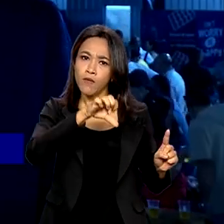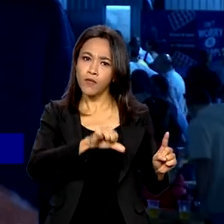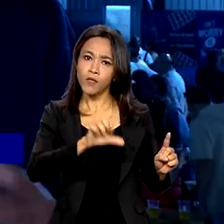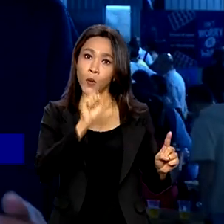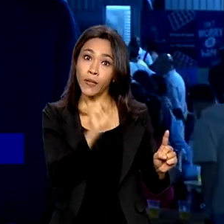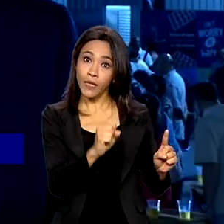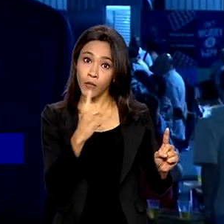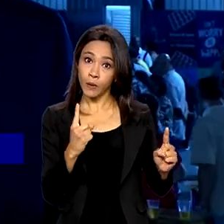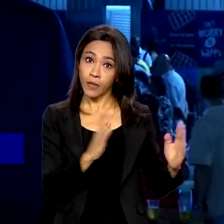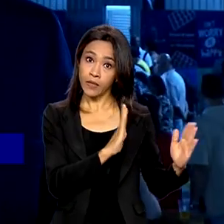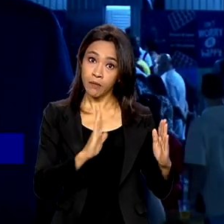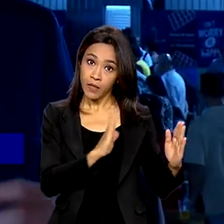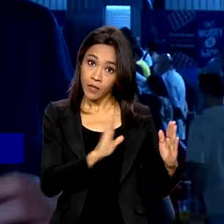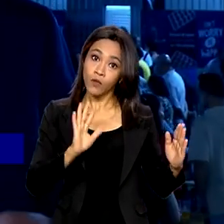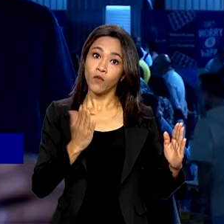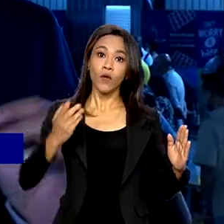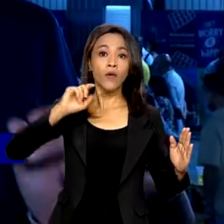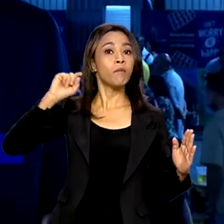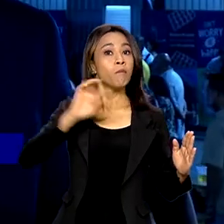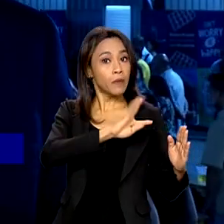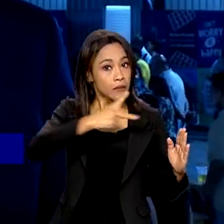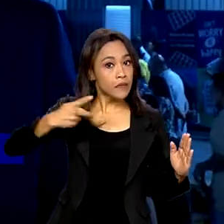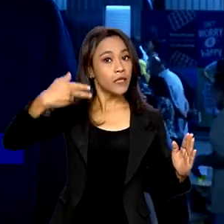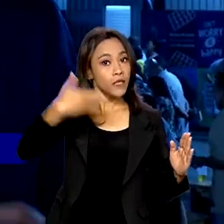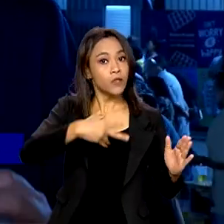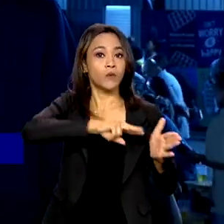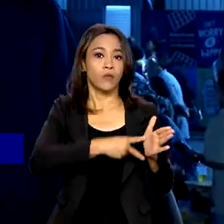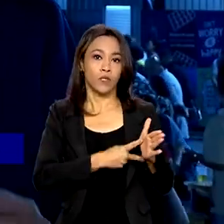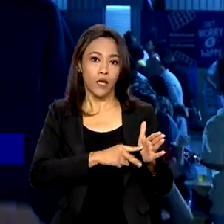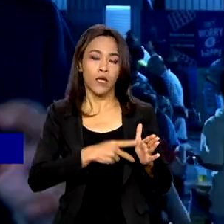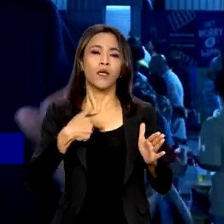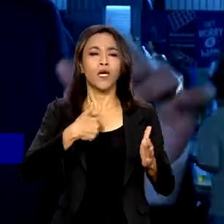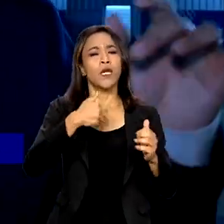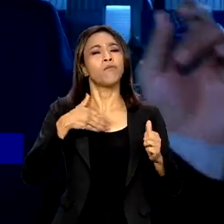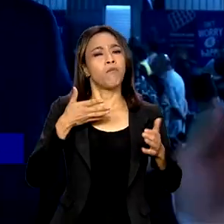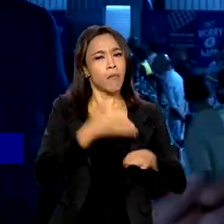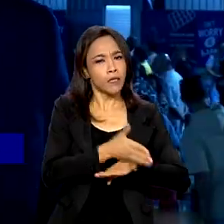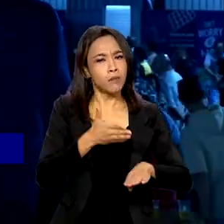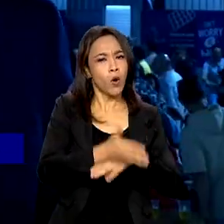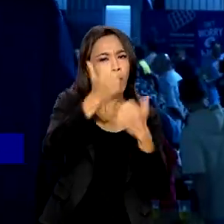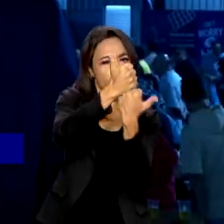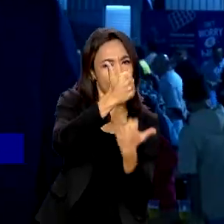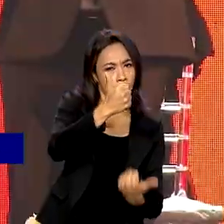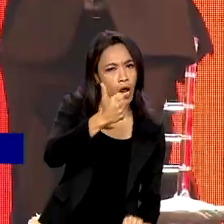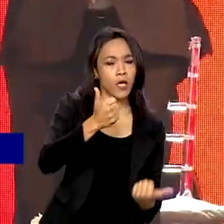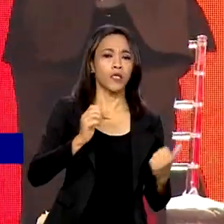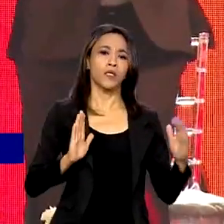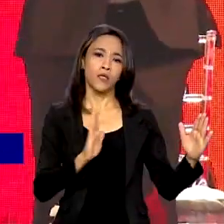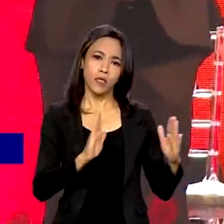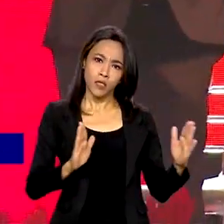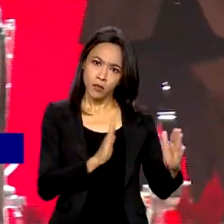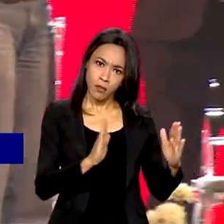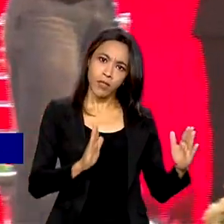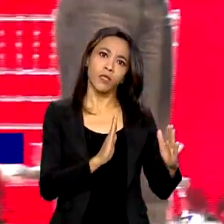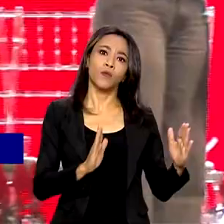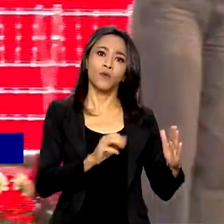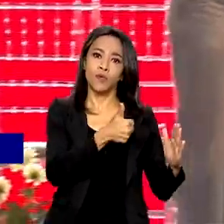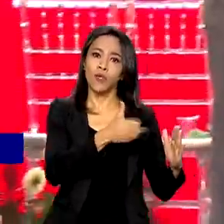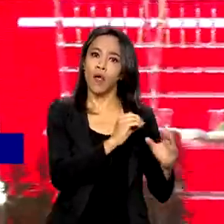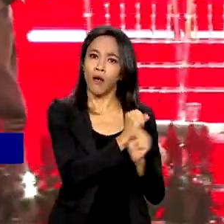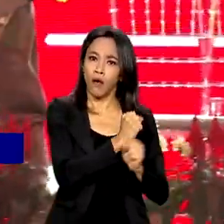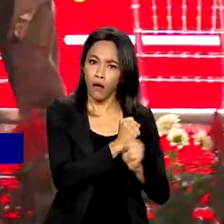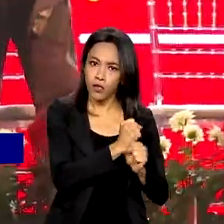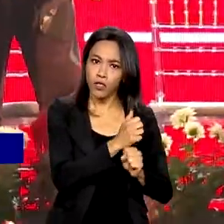Também fez parte da diretoria da entidade durante todos os anos 80 e, nessa posição, foi